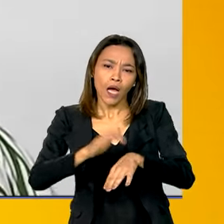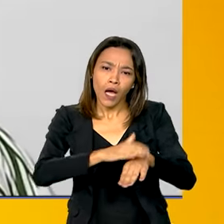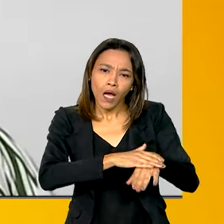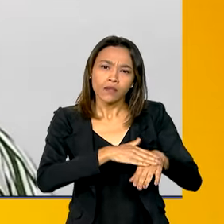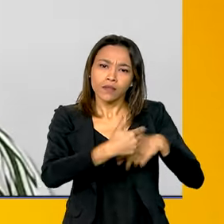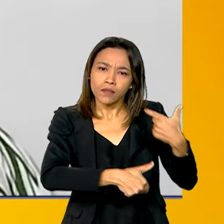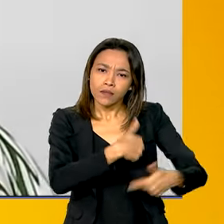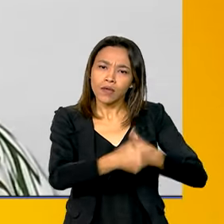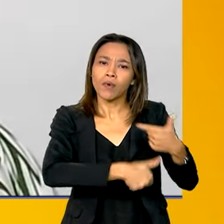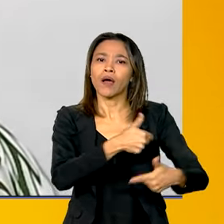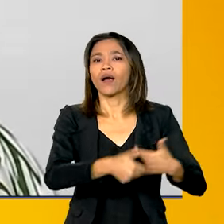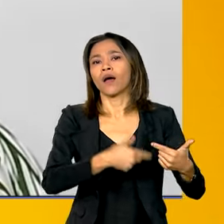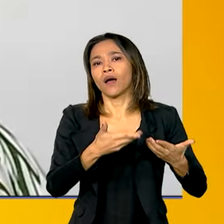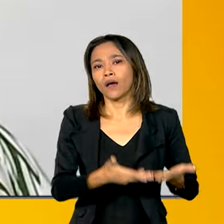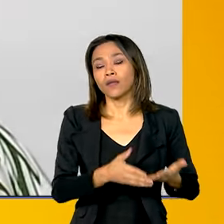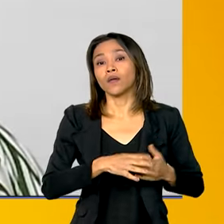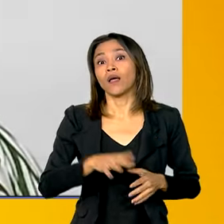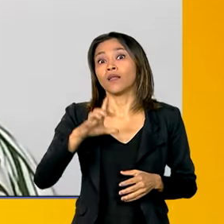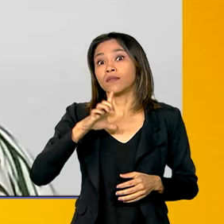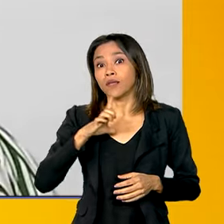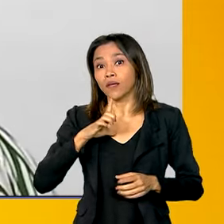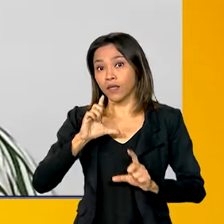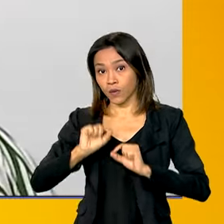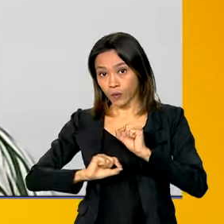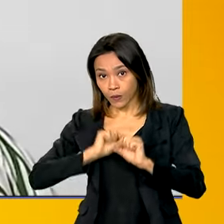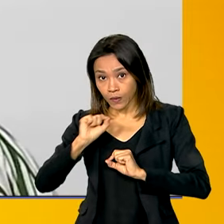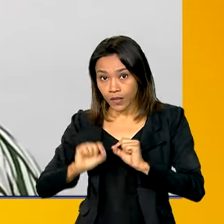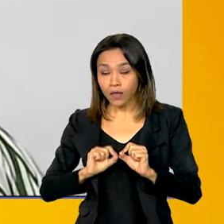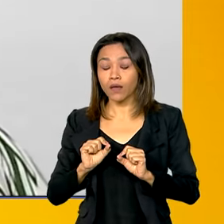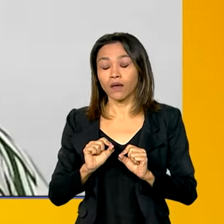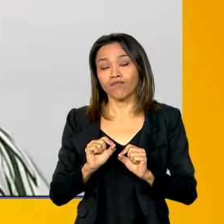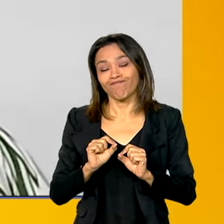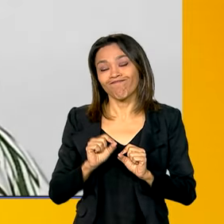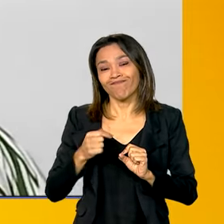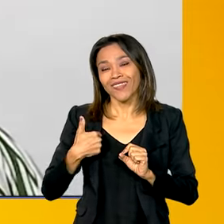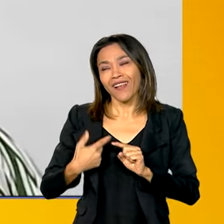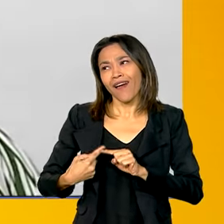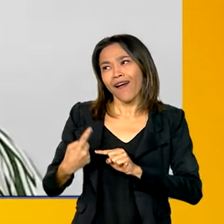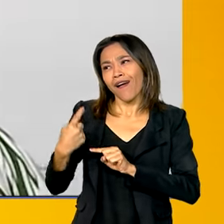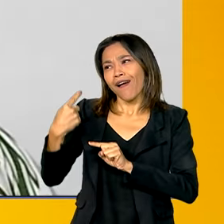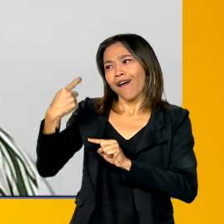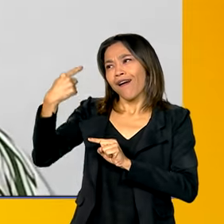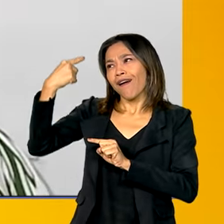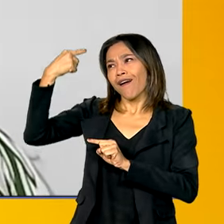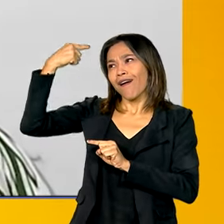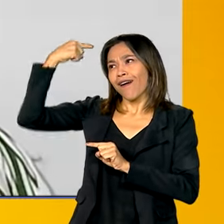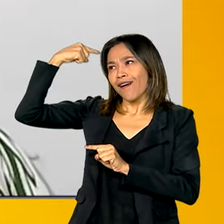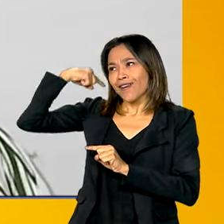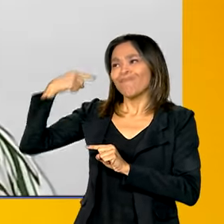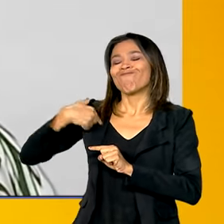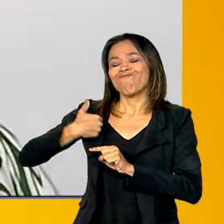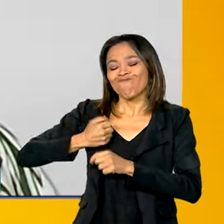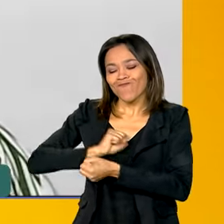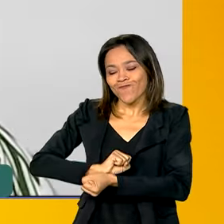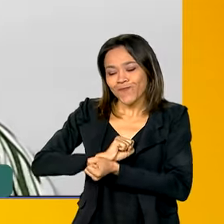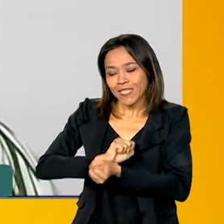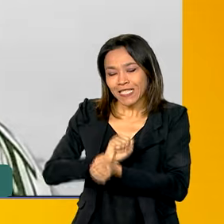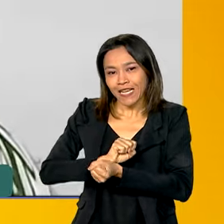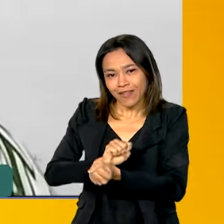reprodutivo, ele tem origem ainda nas nossas origens escaravocratas que não